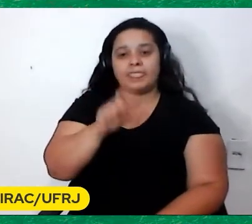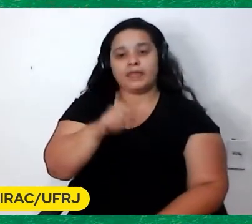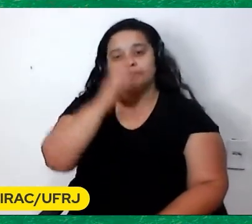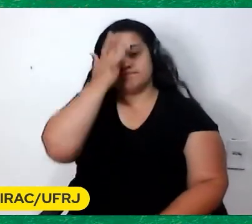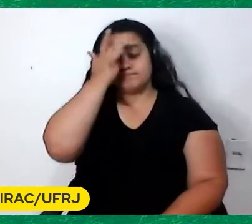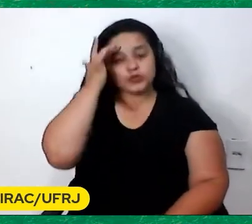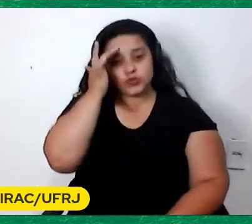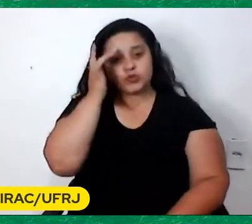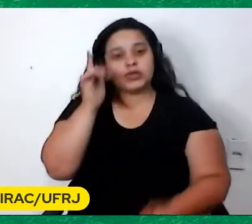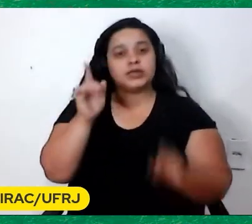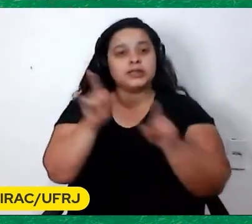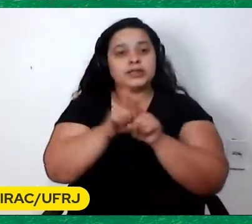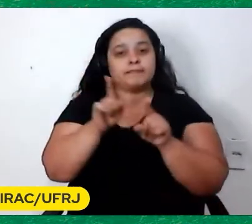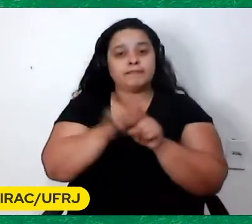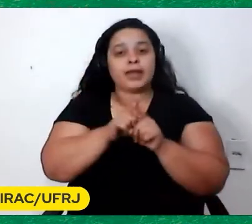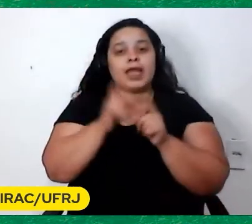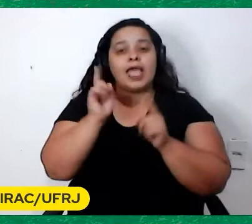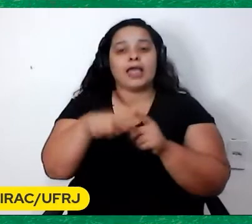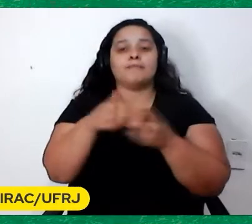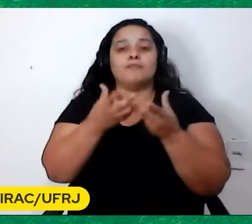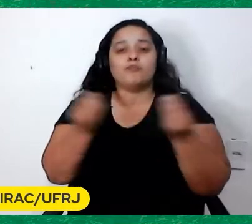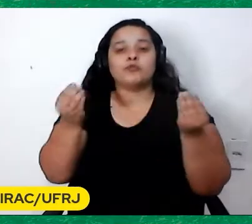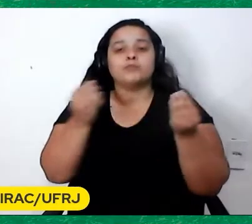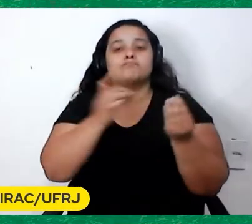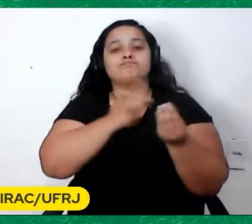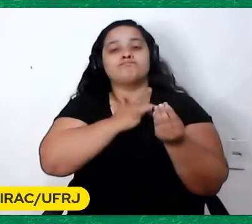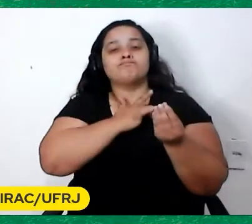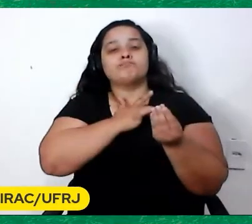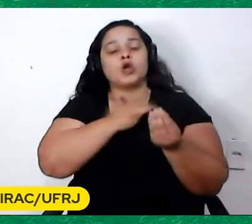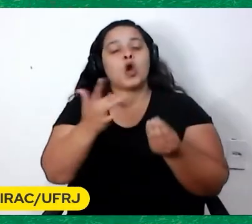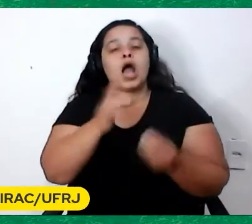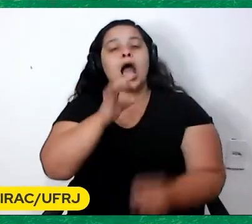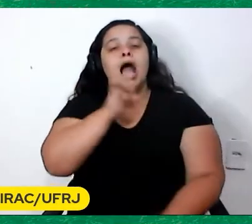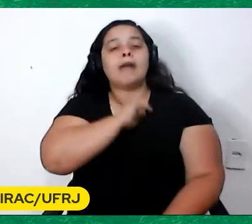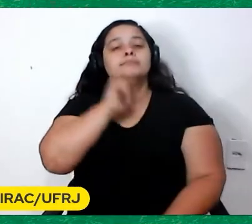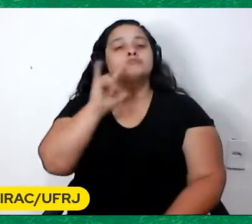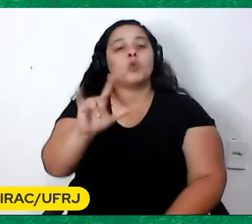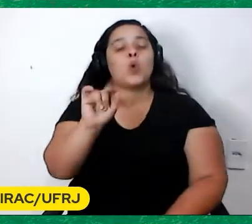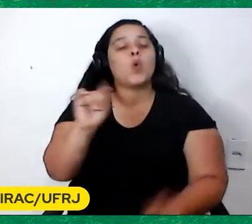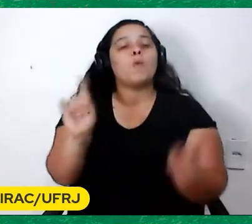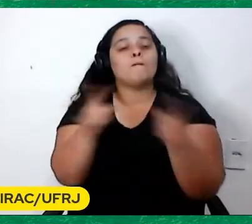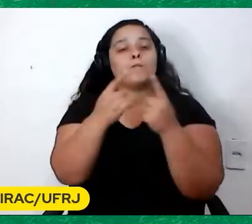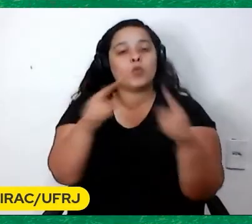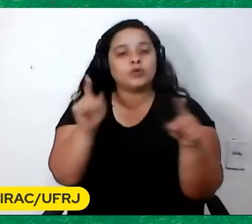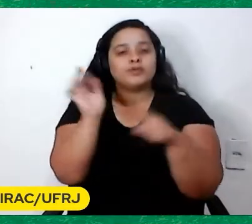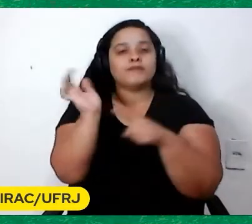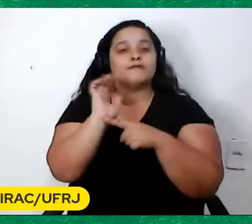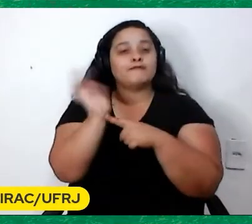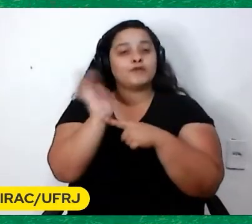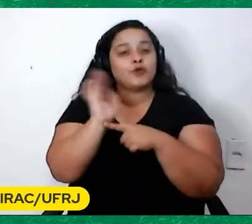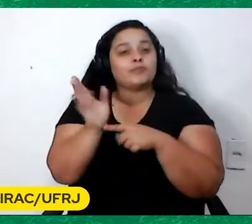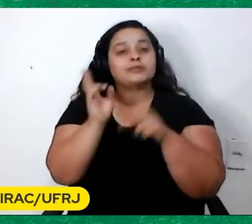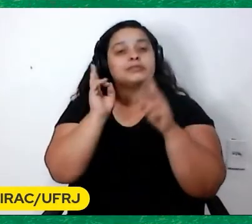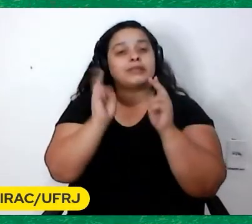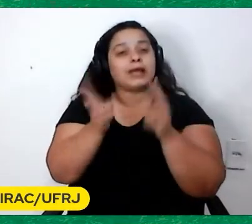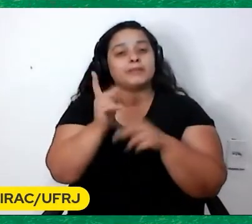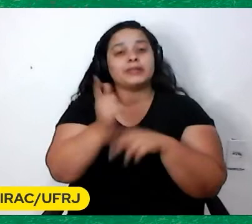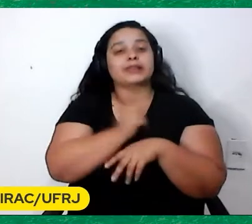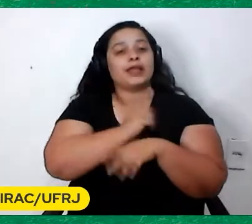Também Era muito apaixonado Por música Os filmes dele Tinham muita música